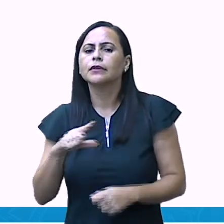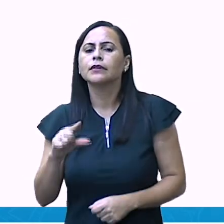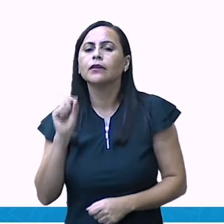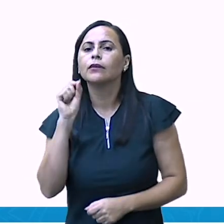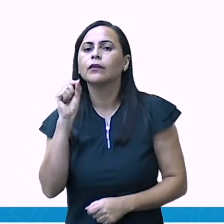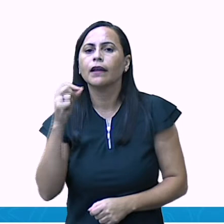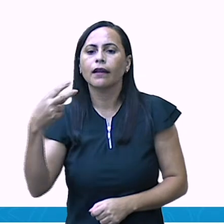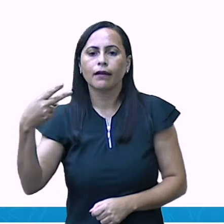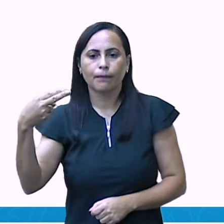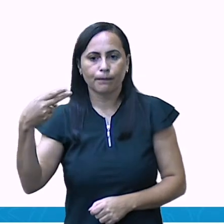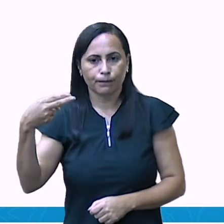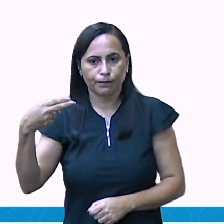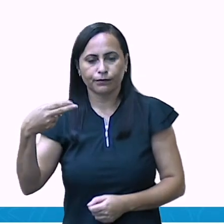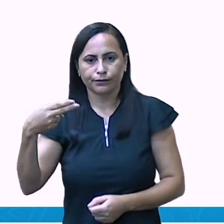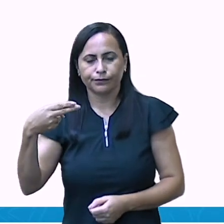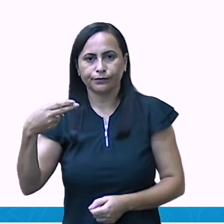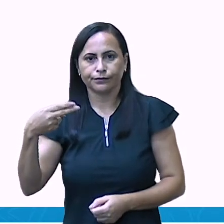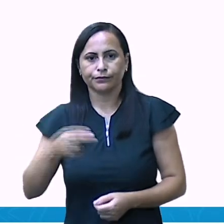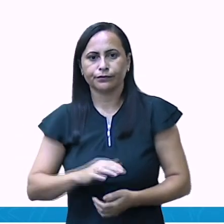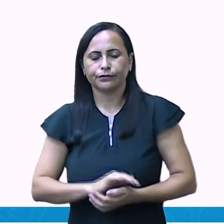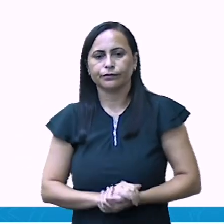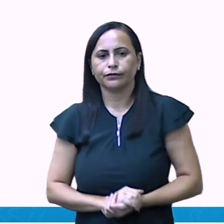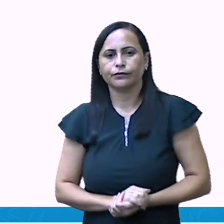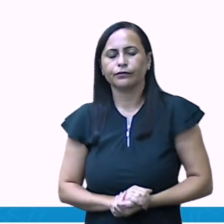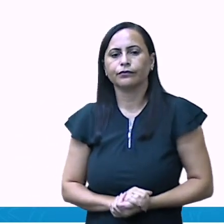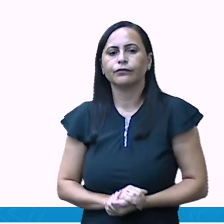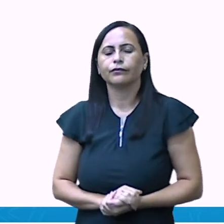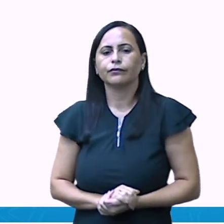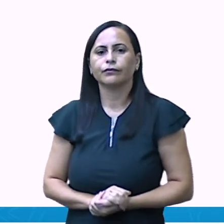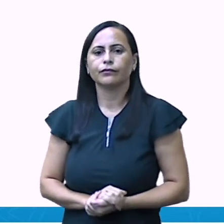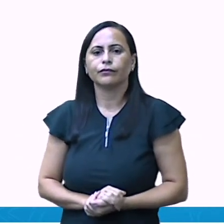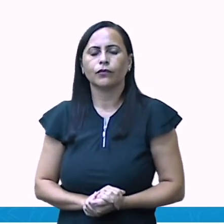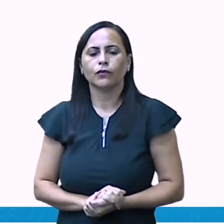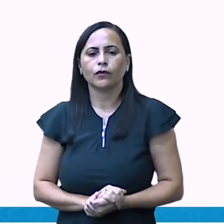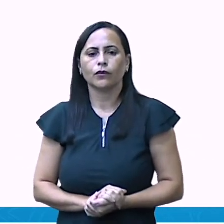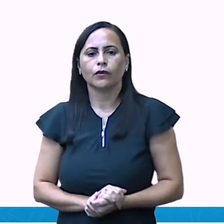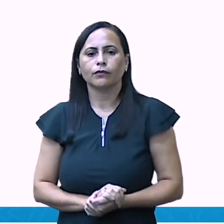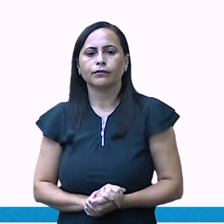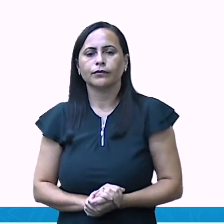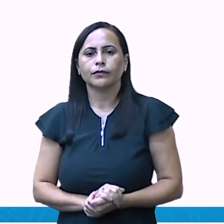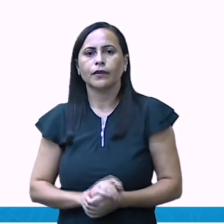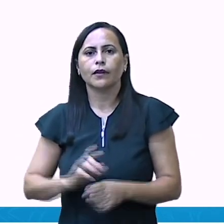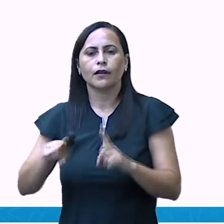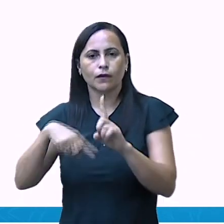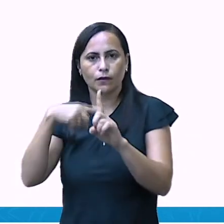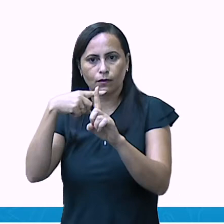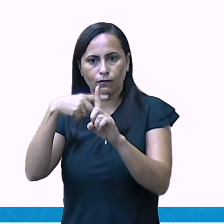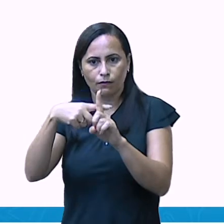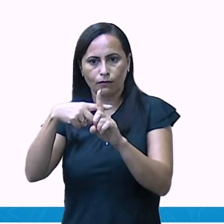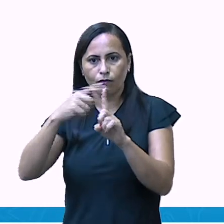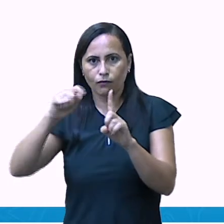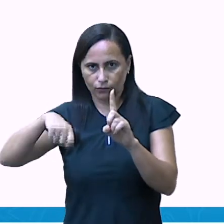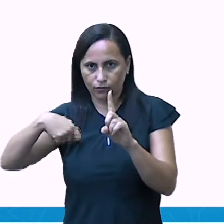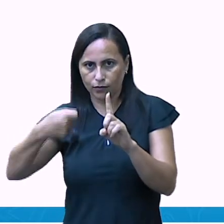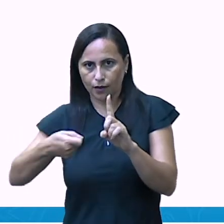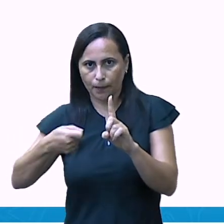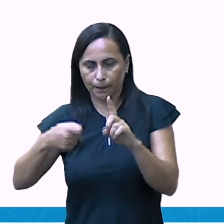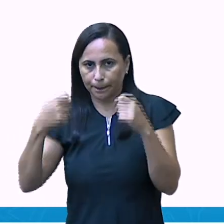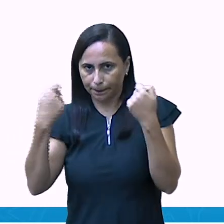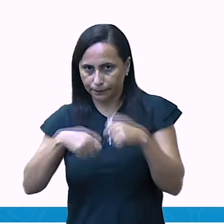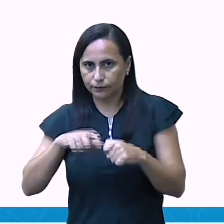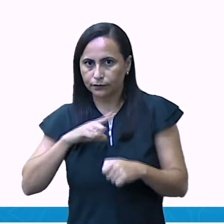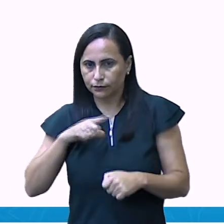sinal da operação. Aqui nós sabemos que é a adição. E não pode faltar o sinal de igualdade.